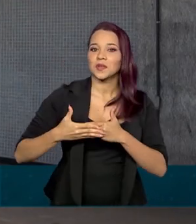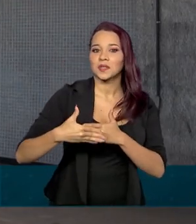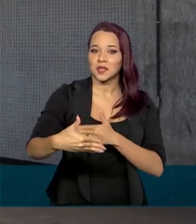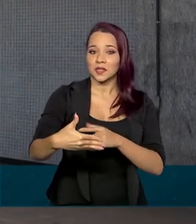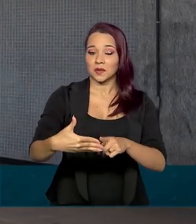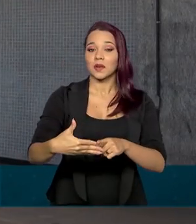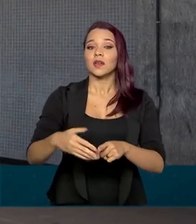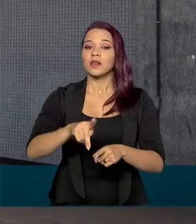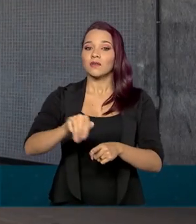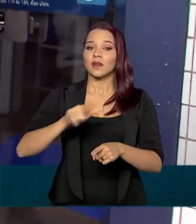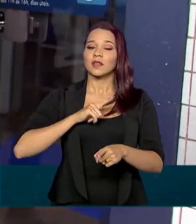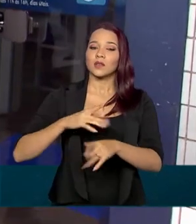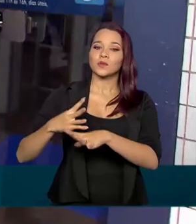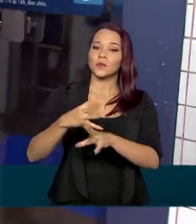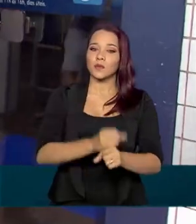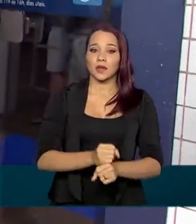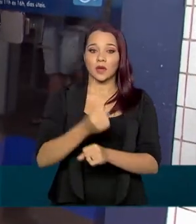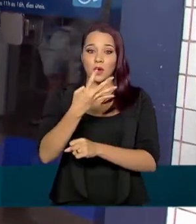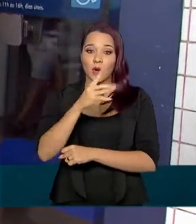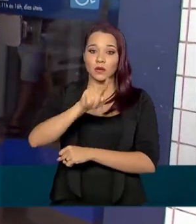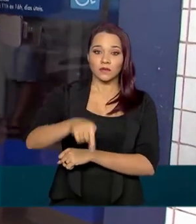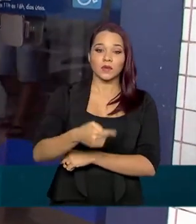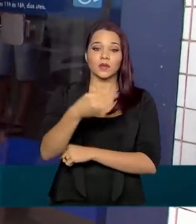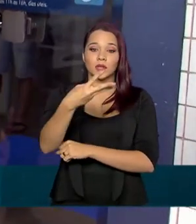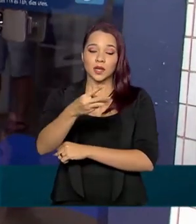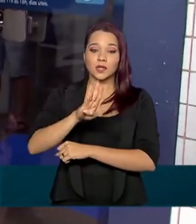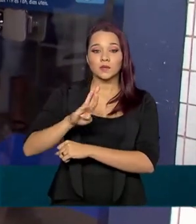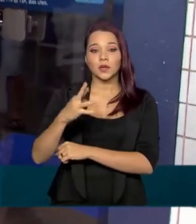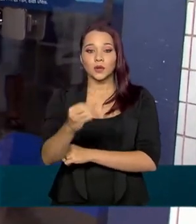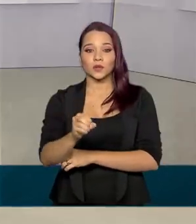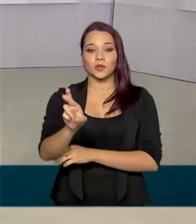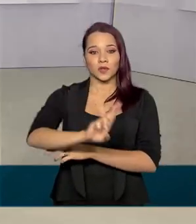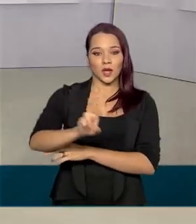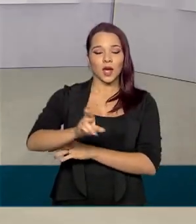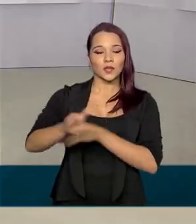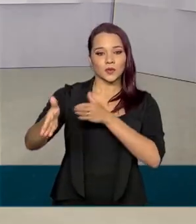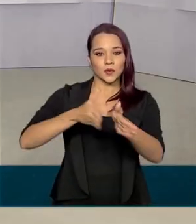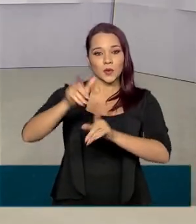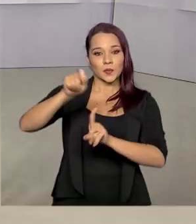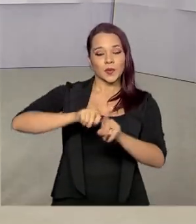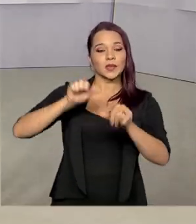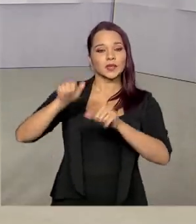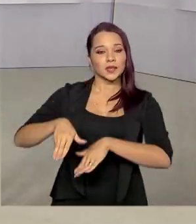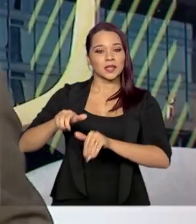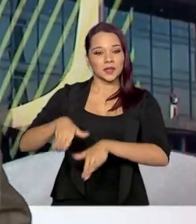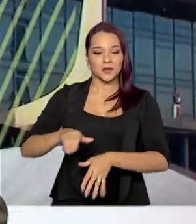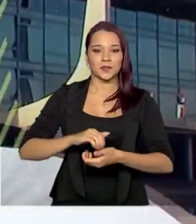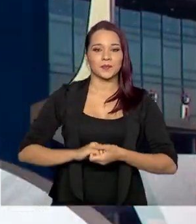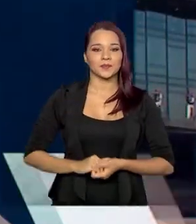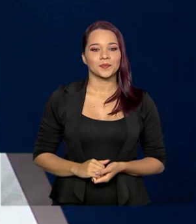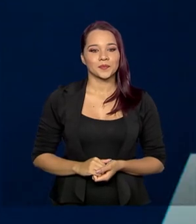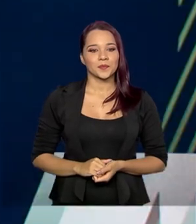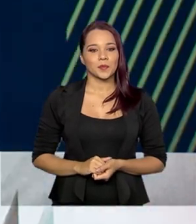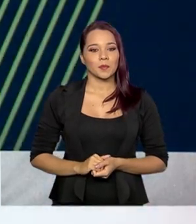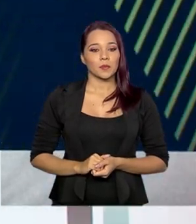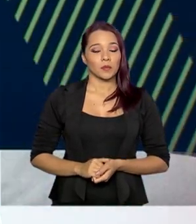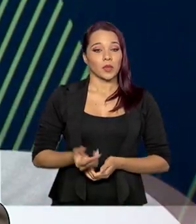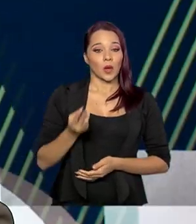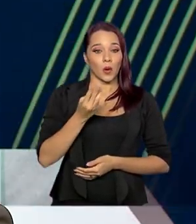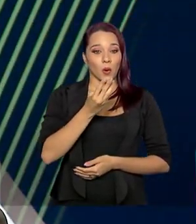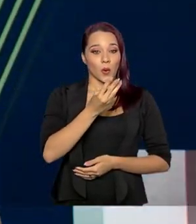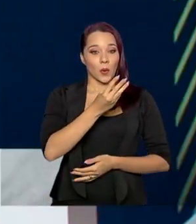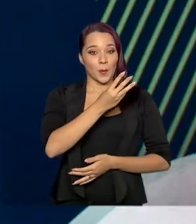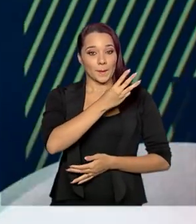e receberão ao todo R$ 4,3 bilhões durante o mês de setembro. O ministro da